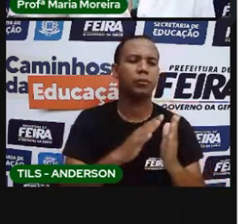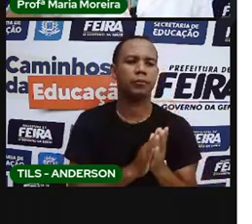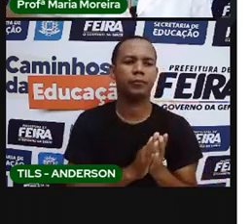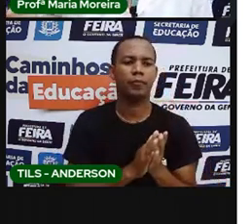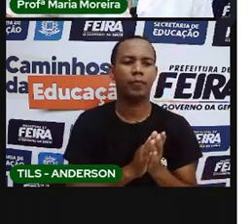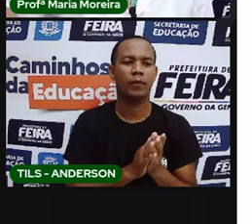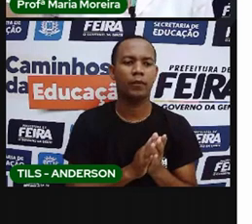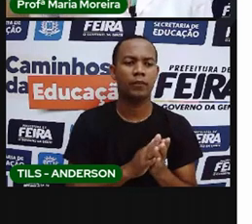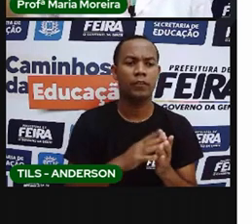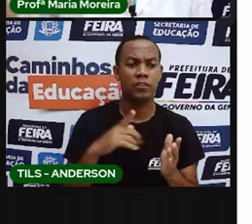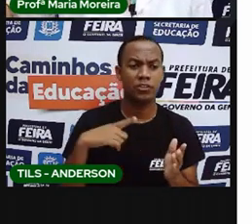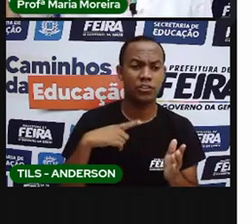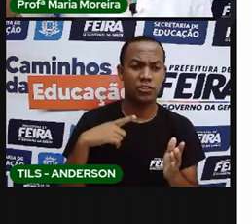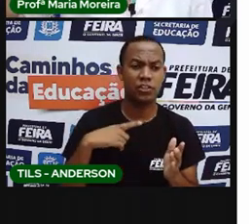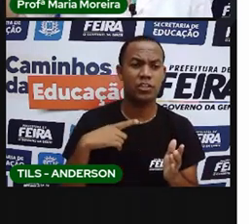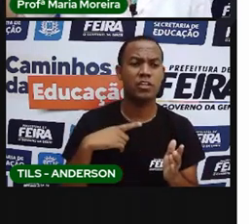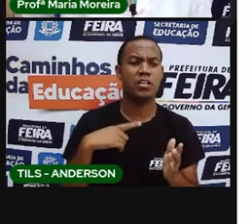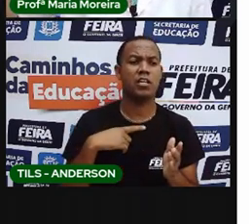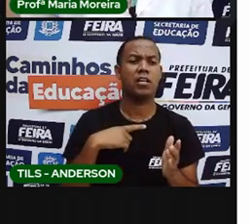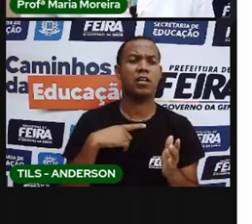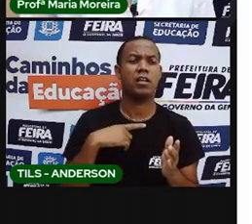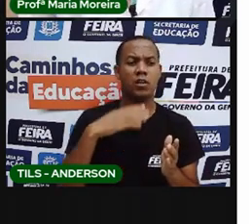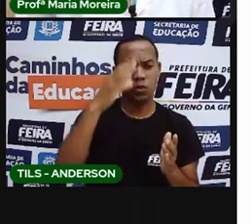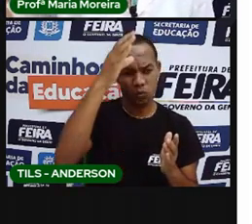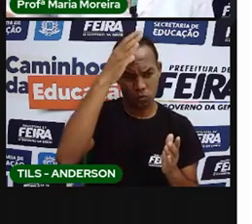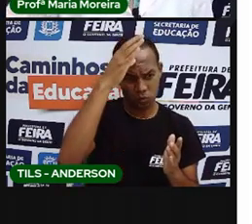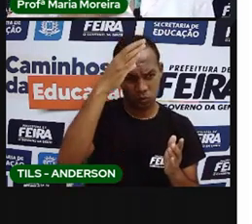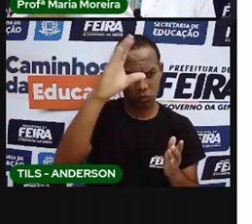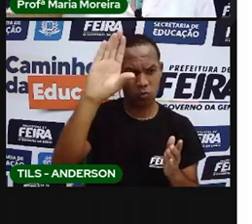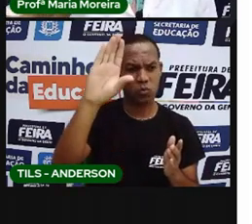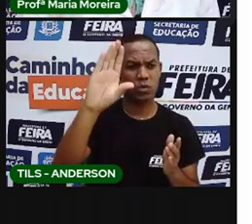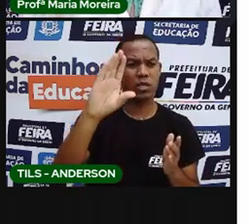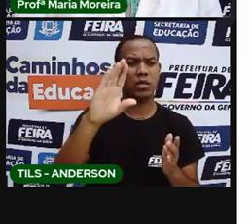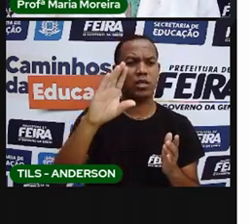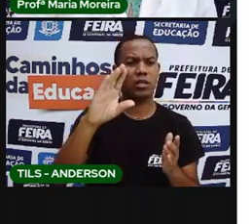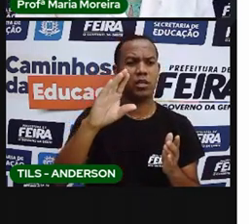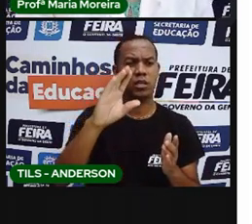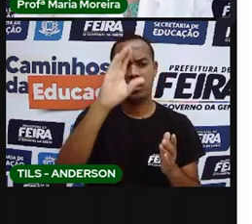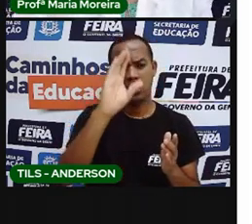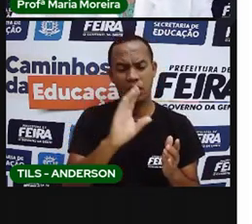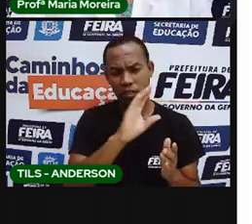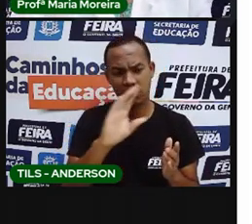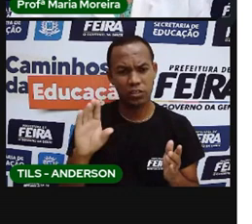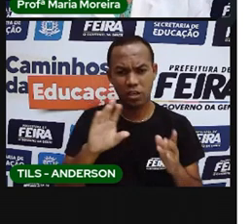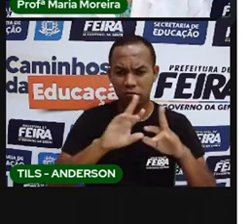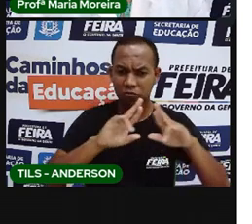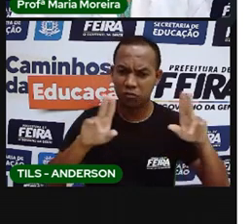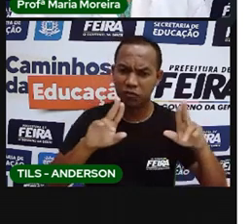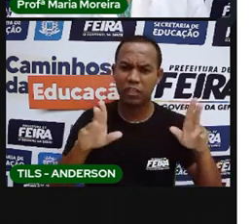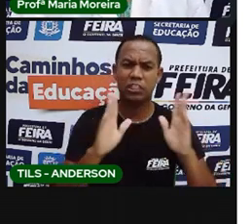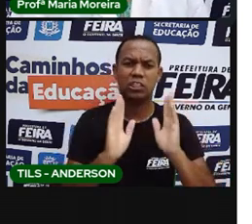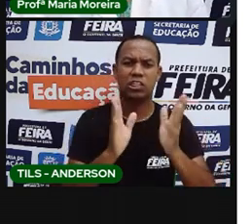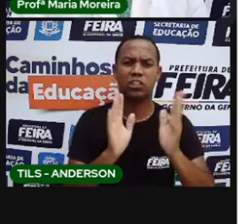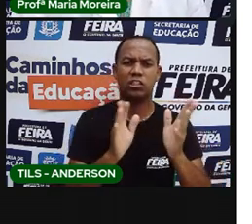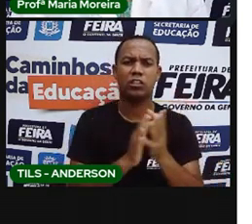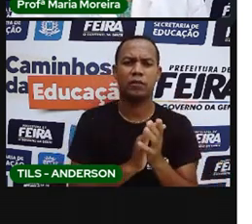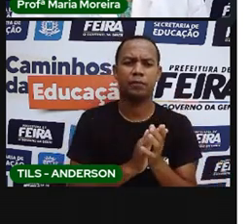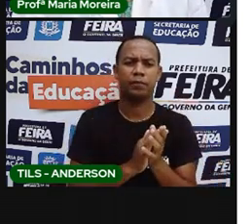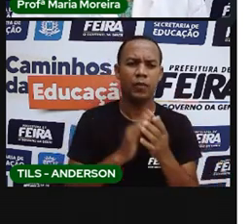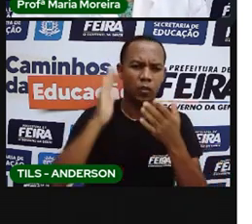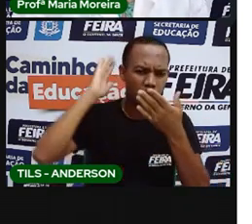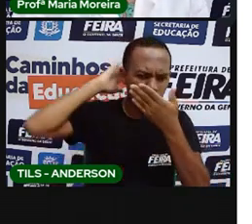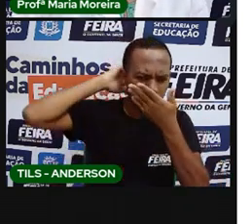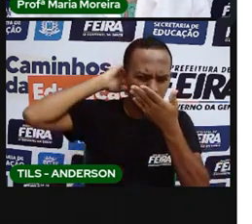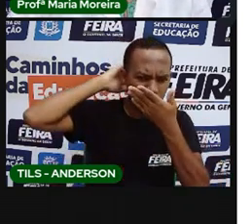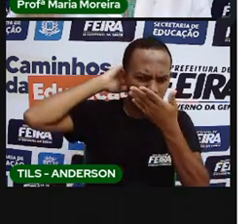E que tinham, na verdade, sua religião, costume. E aí os portugueses chegam, como aparece nessa imagem, né? E aí os índios,